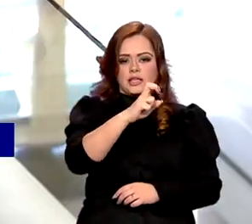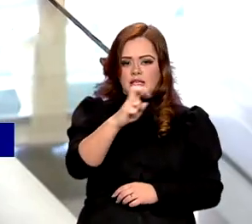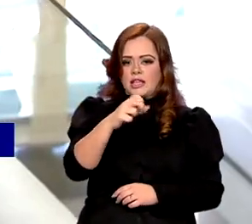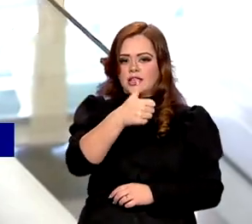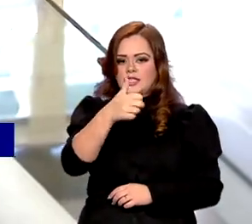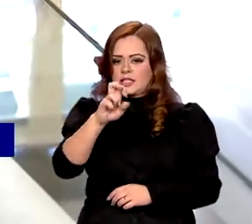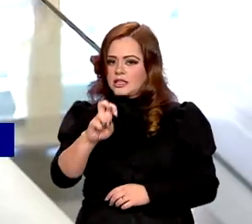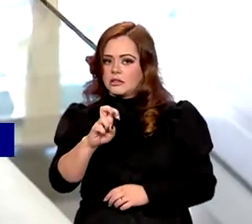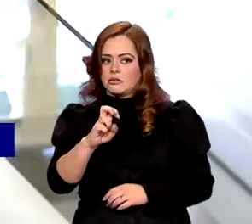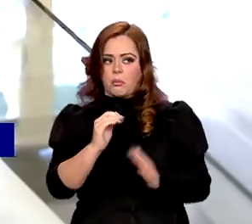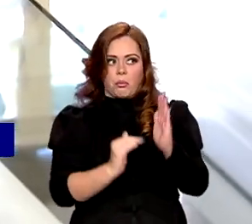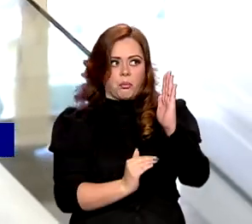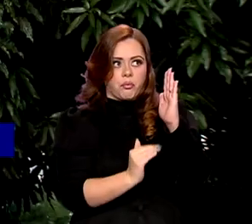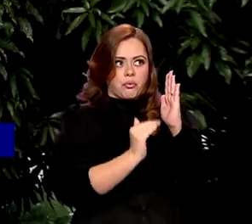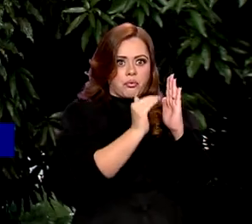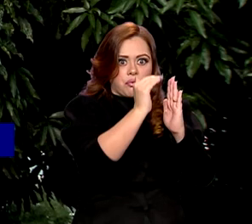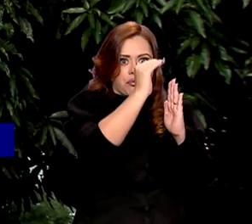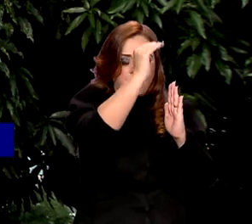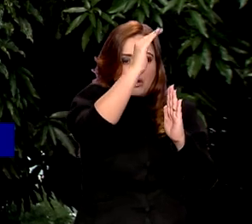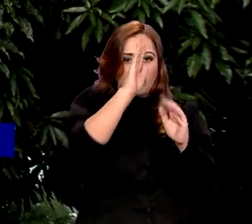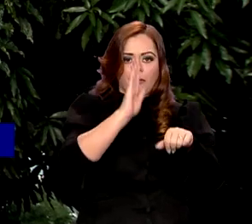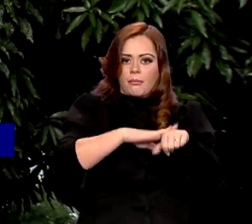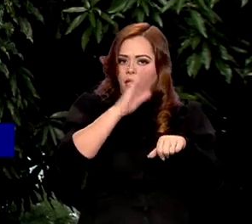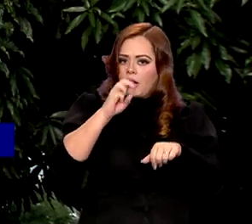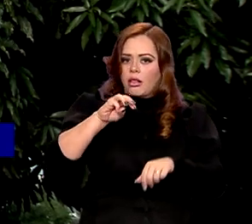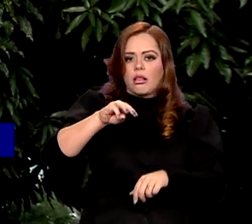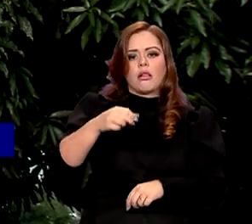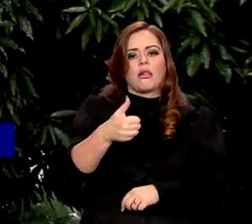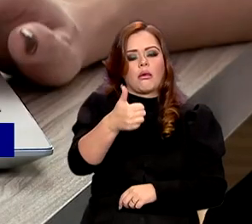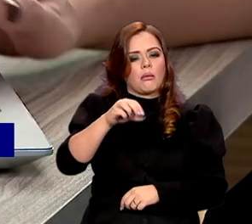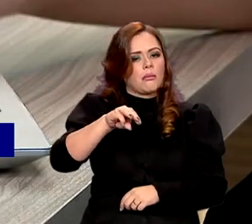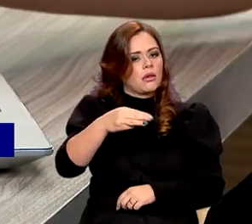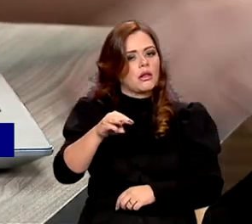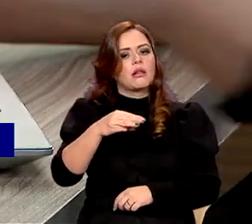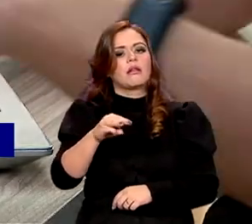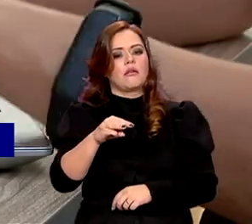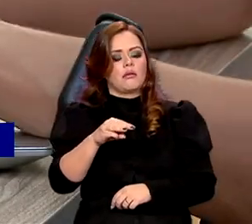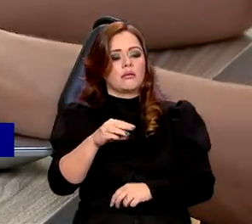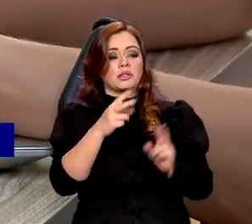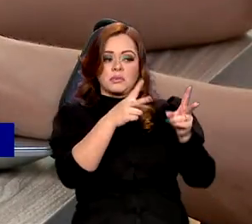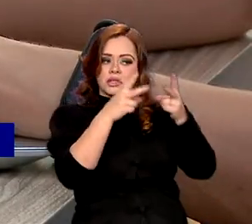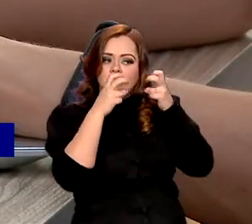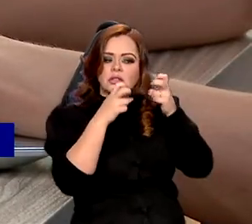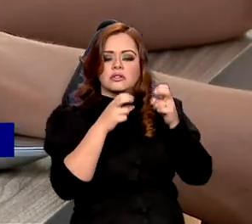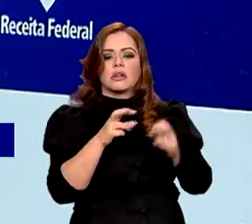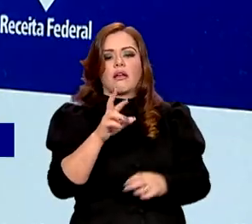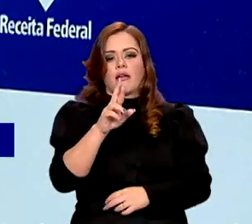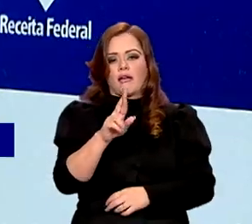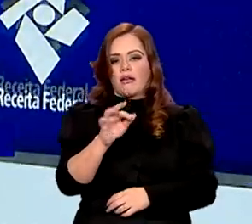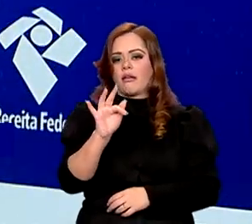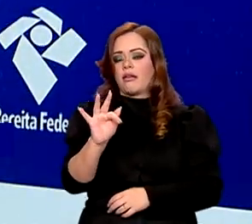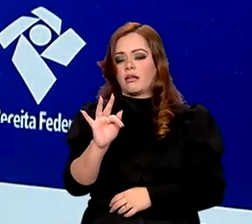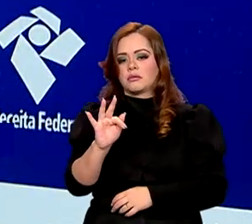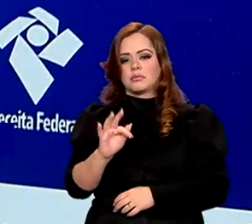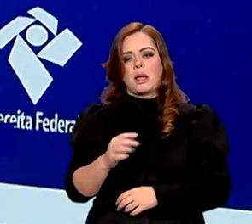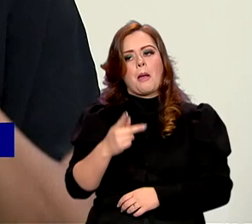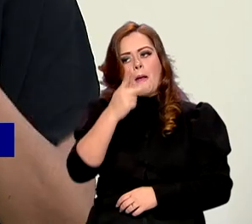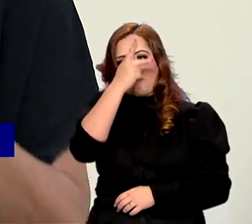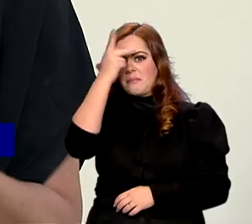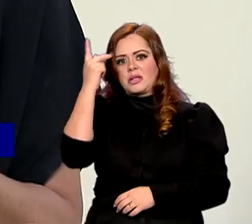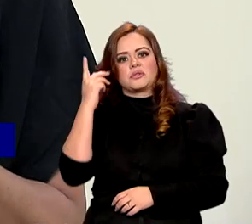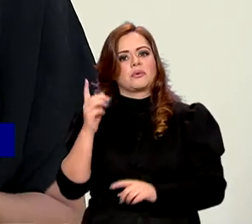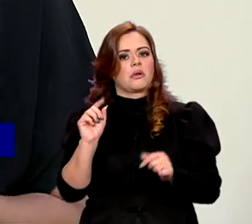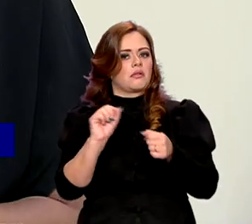número supera em mais de 1 milhão a expectativa da Receita Federal. Ainda assim, tem gente que não declarou.